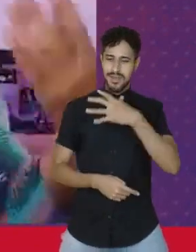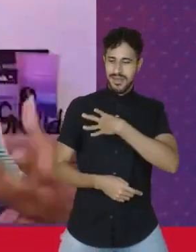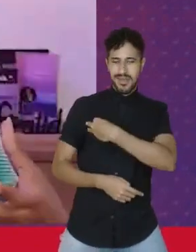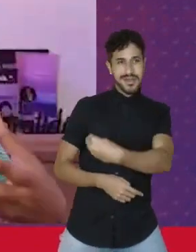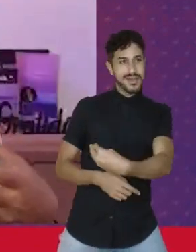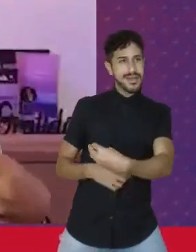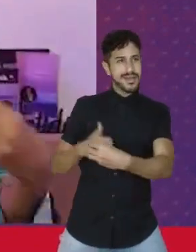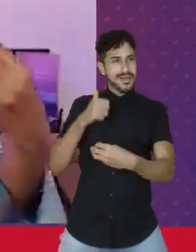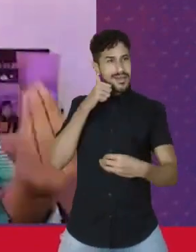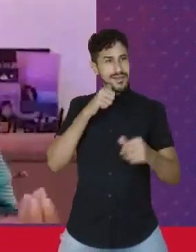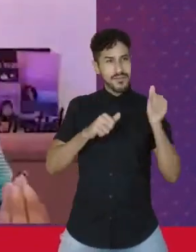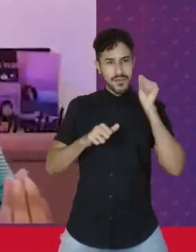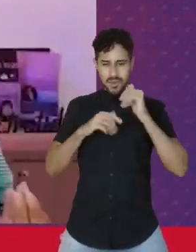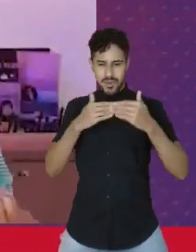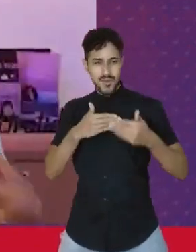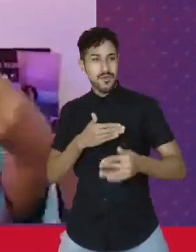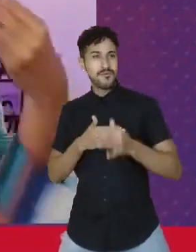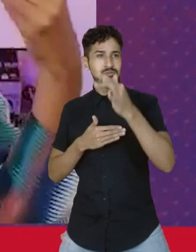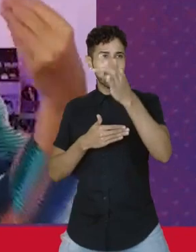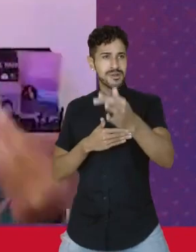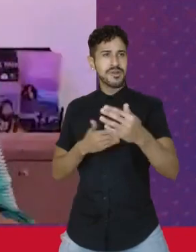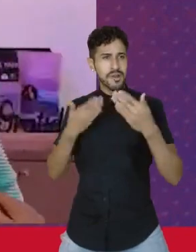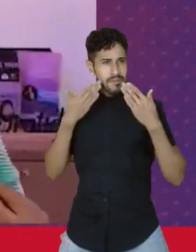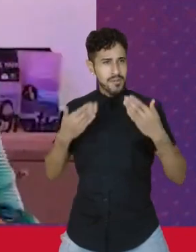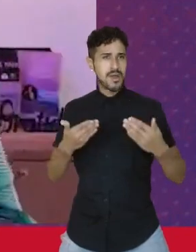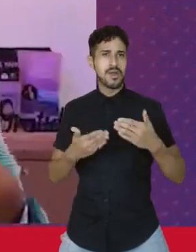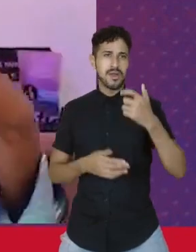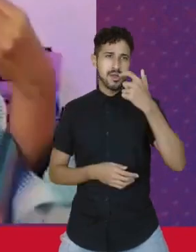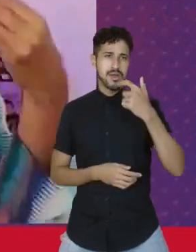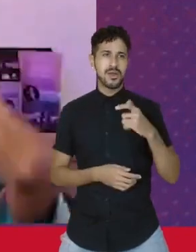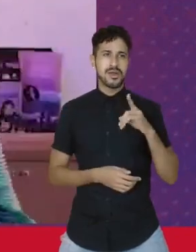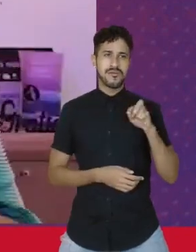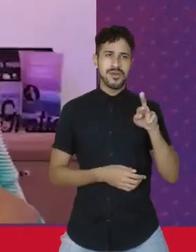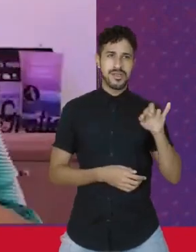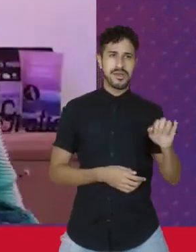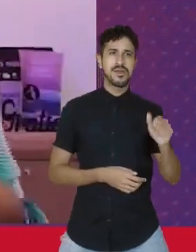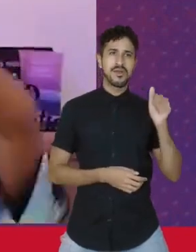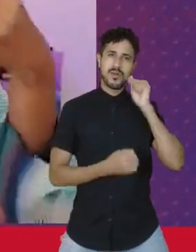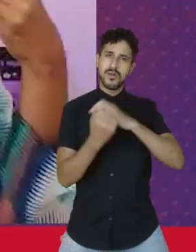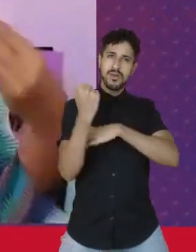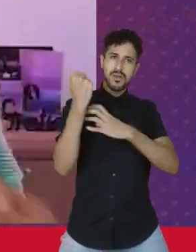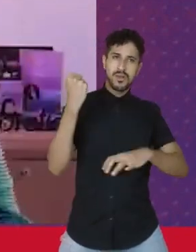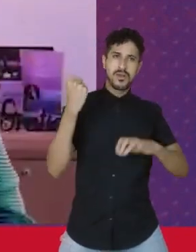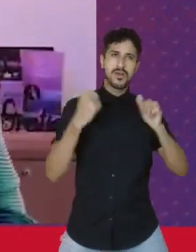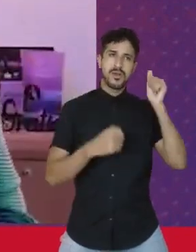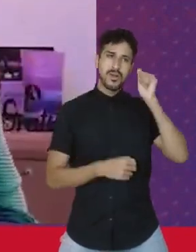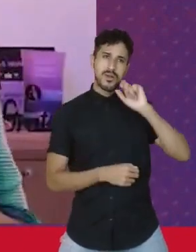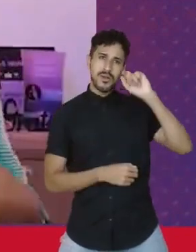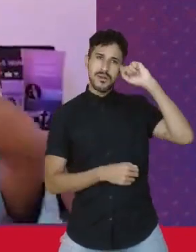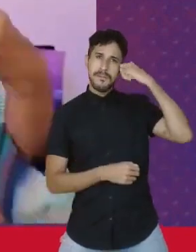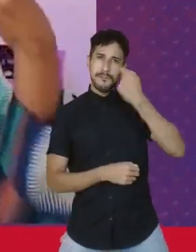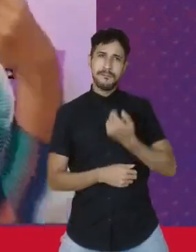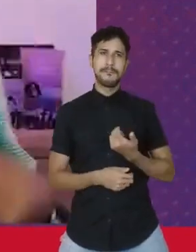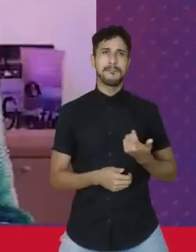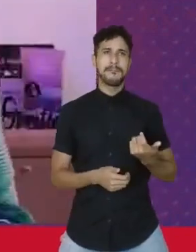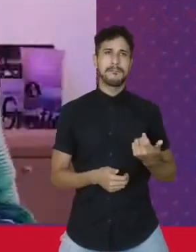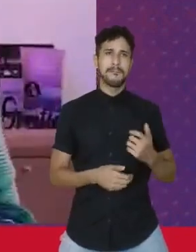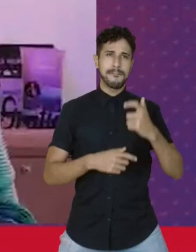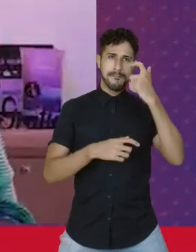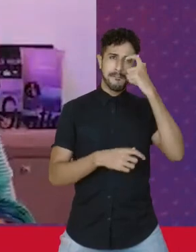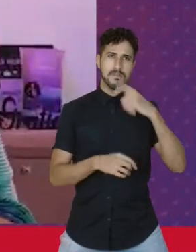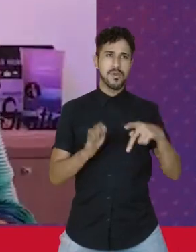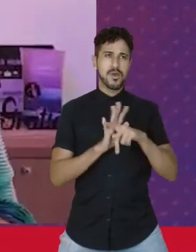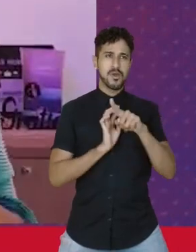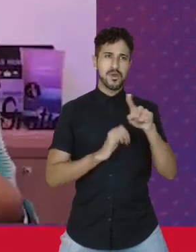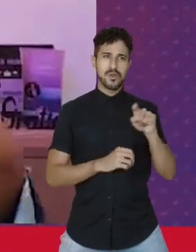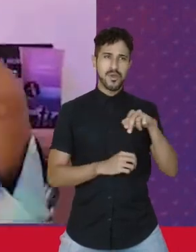pelas mulheres que virão. Então eu me apresento, sou diva-made, sou feminista, sou mulher negra. Sou da Zona